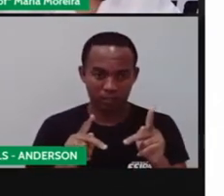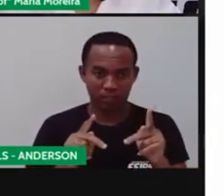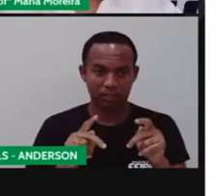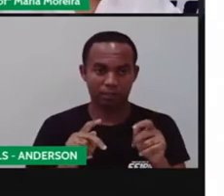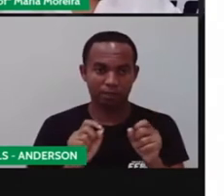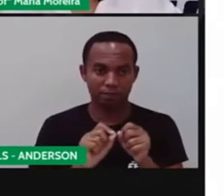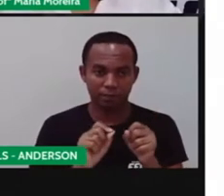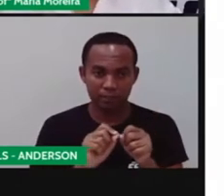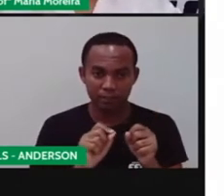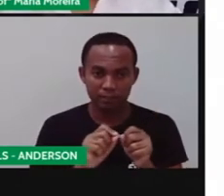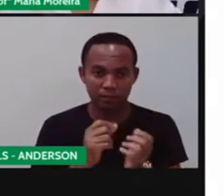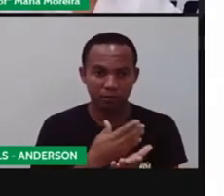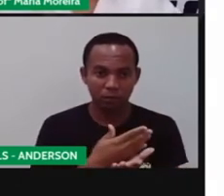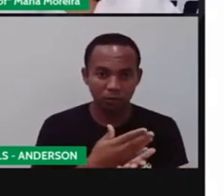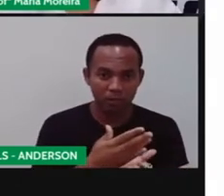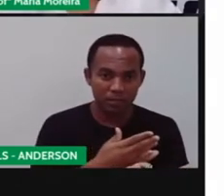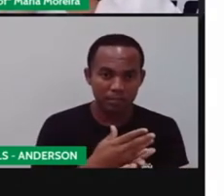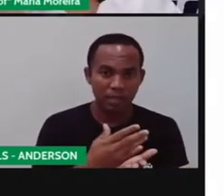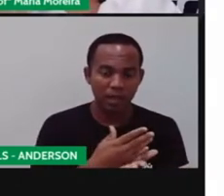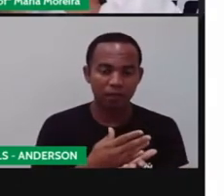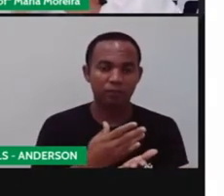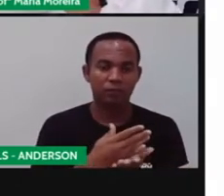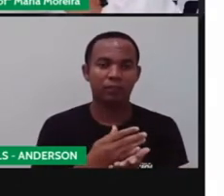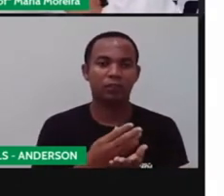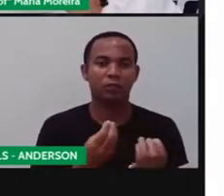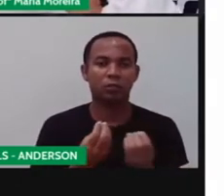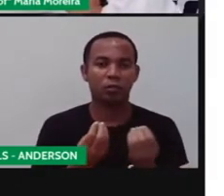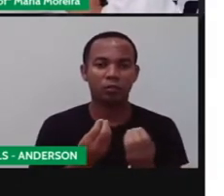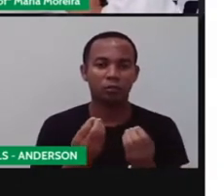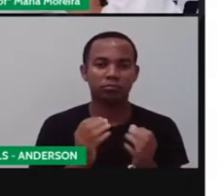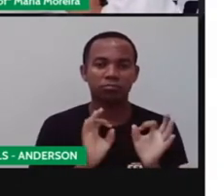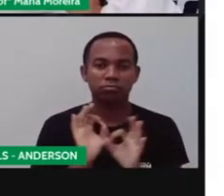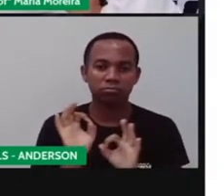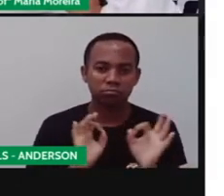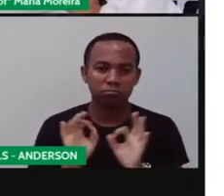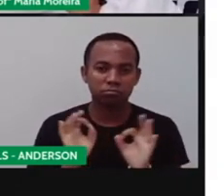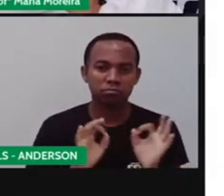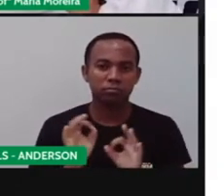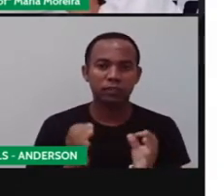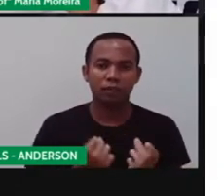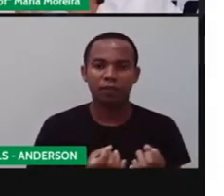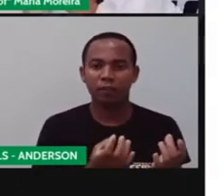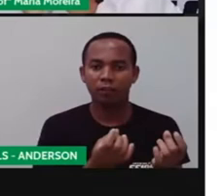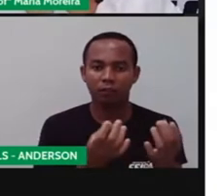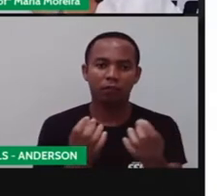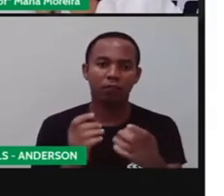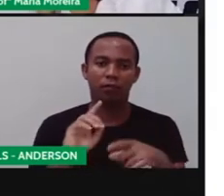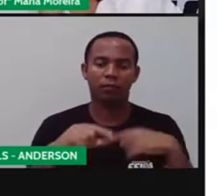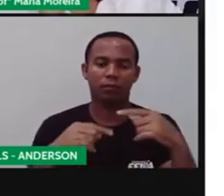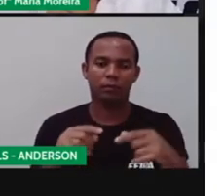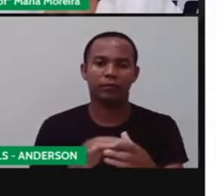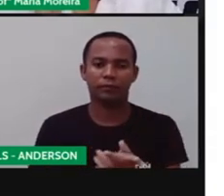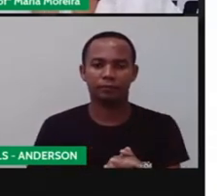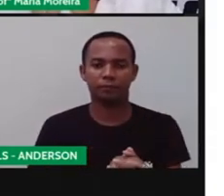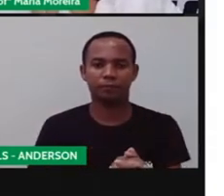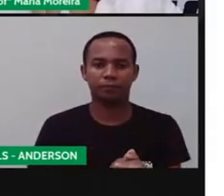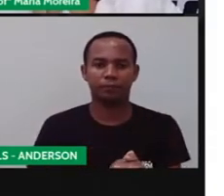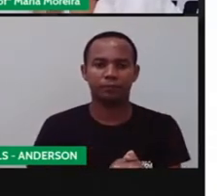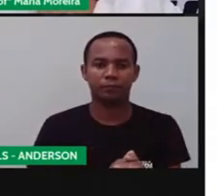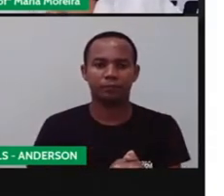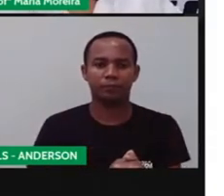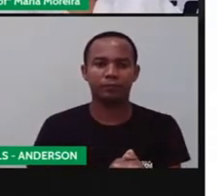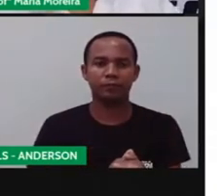fábricas foram surgindo, né? Para poderem comercializar esses brinquedos. Bacana. Bom, a